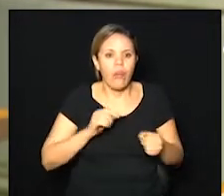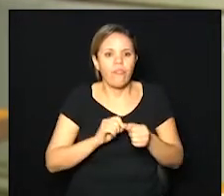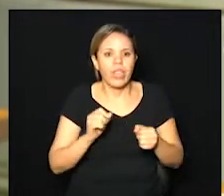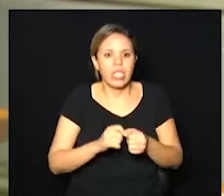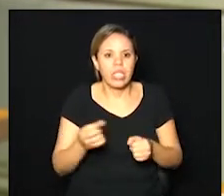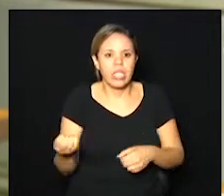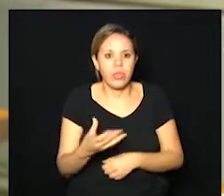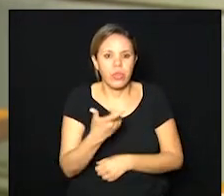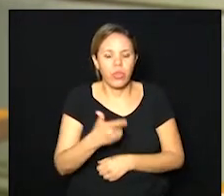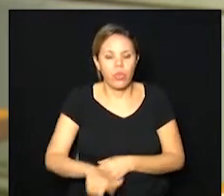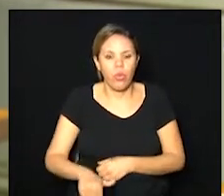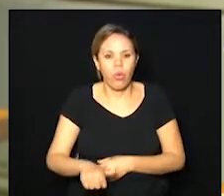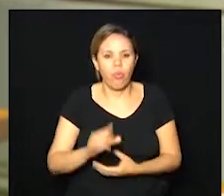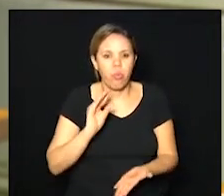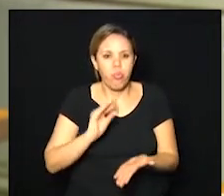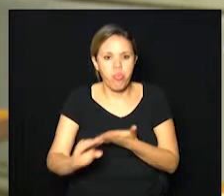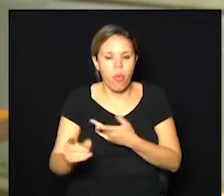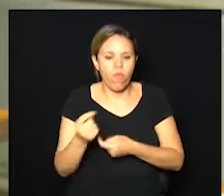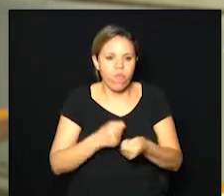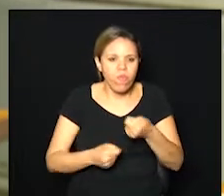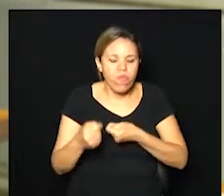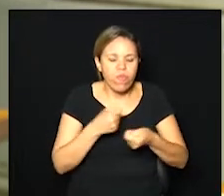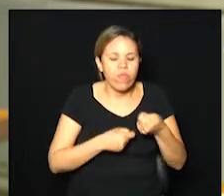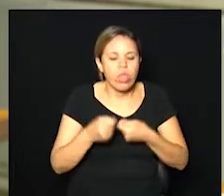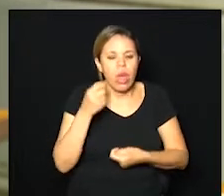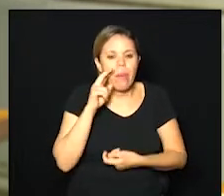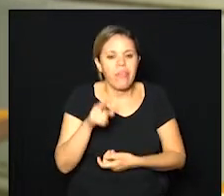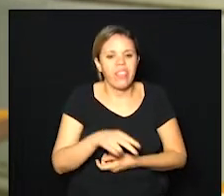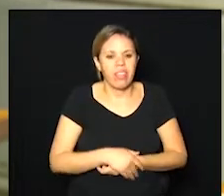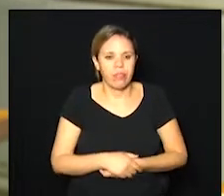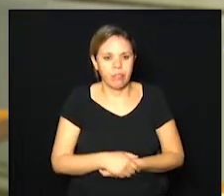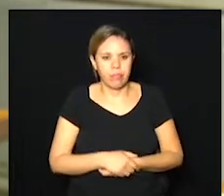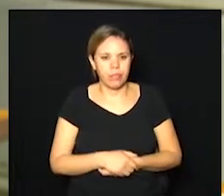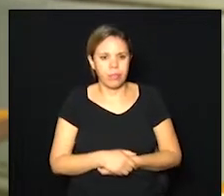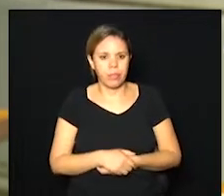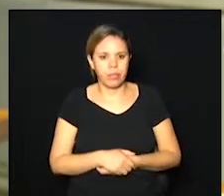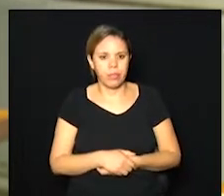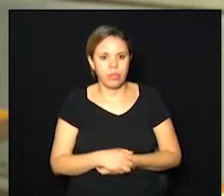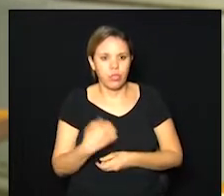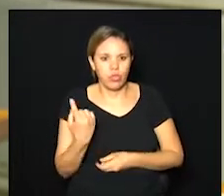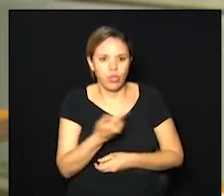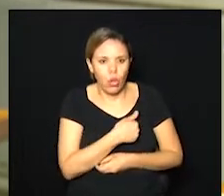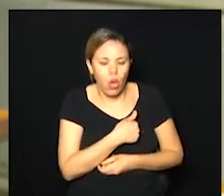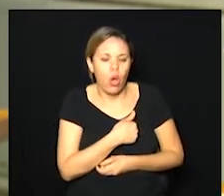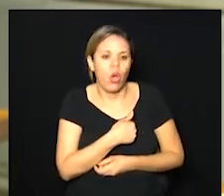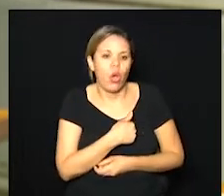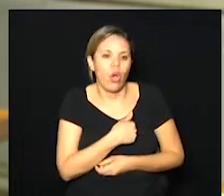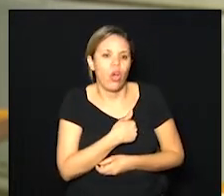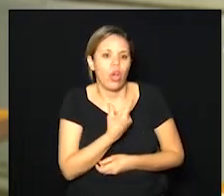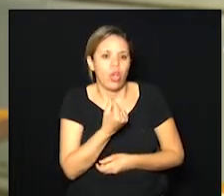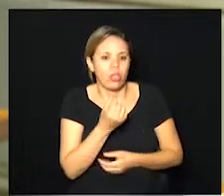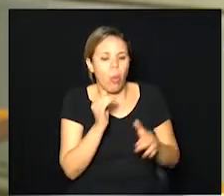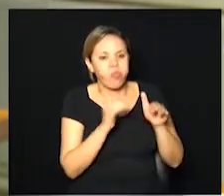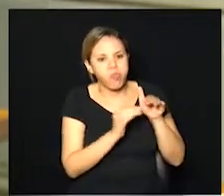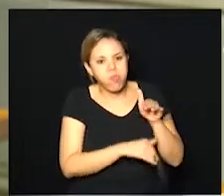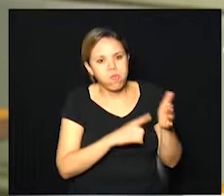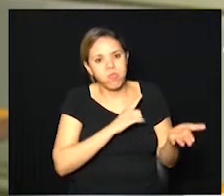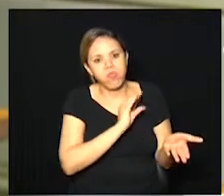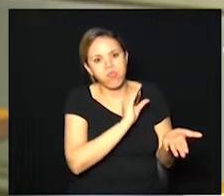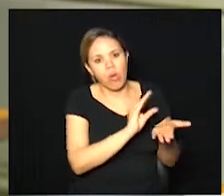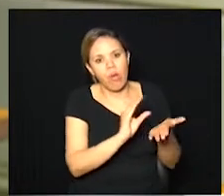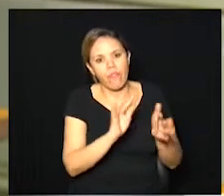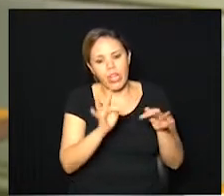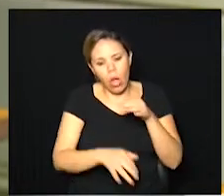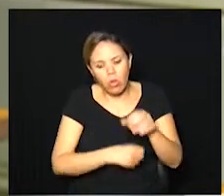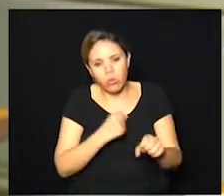um aporte da economia dos nossos numerários que lá se encontram e que, evidentemente, no